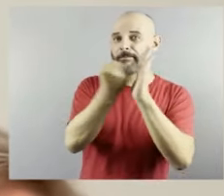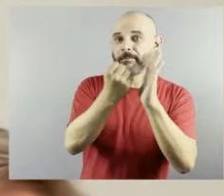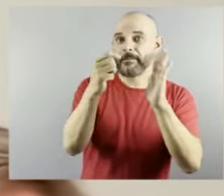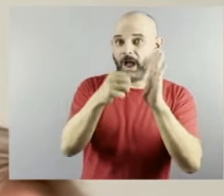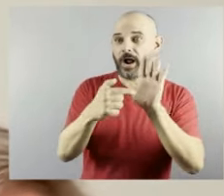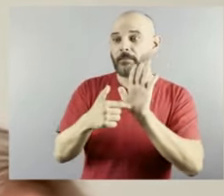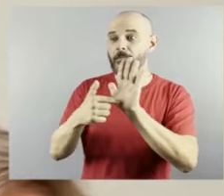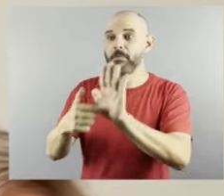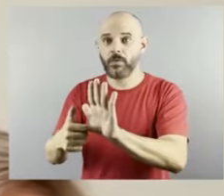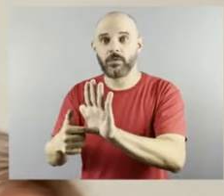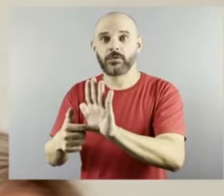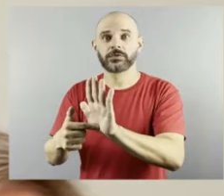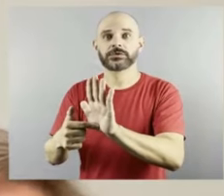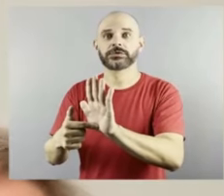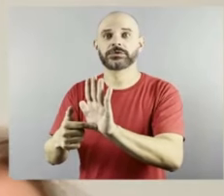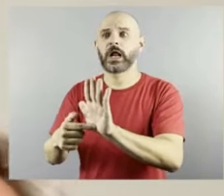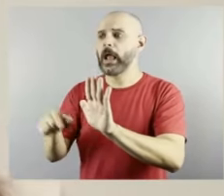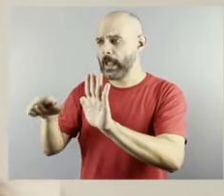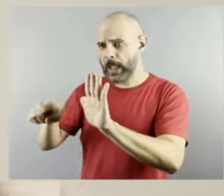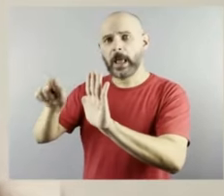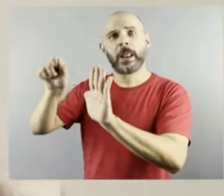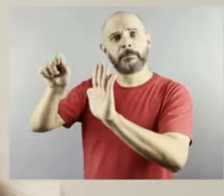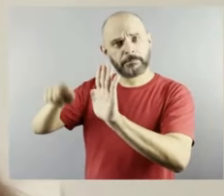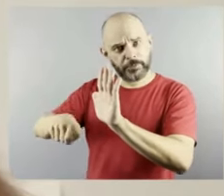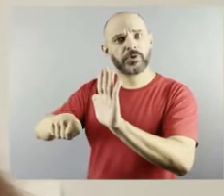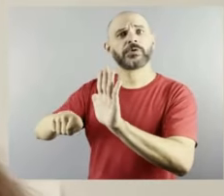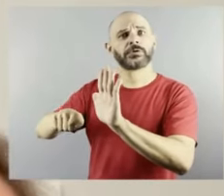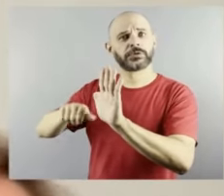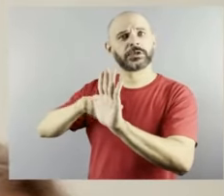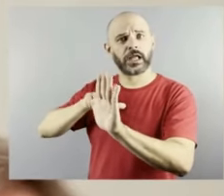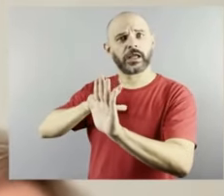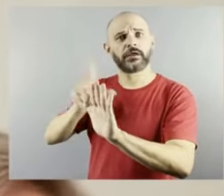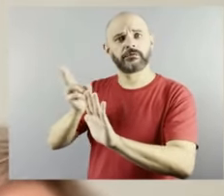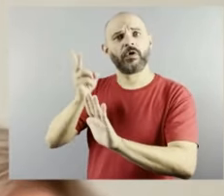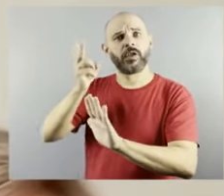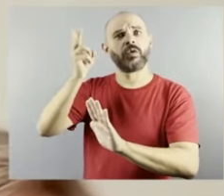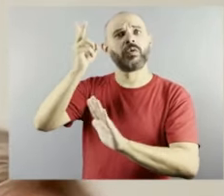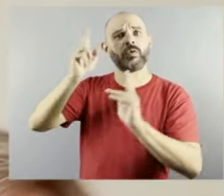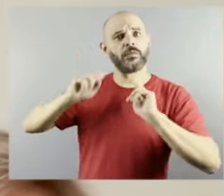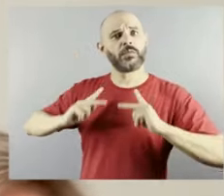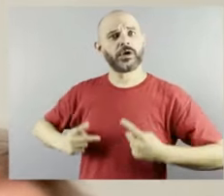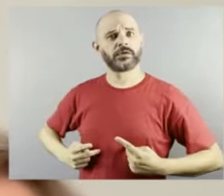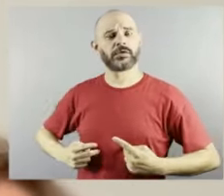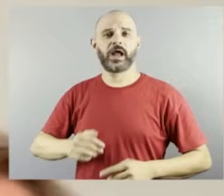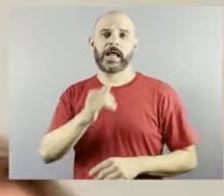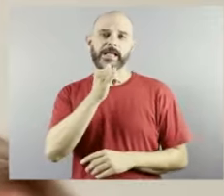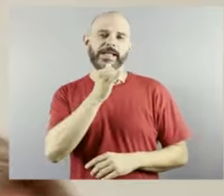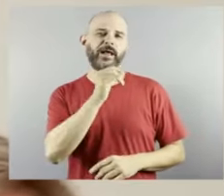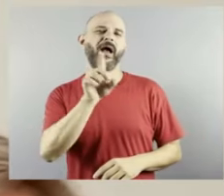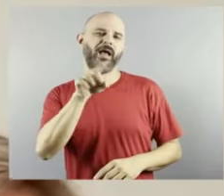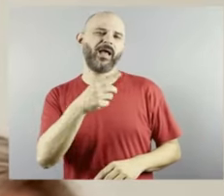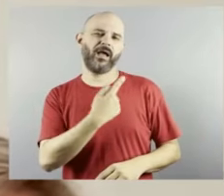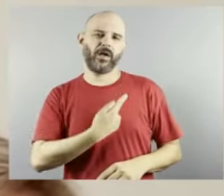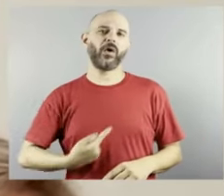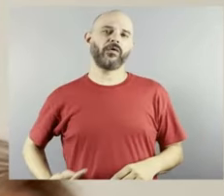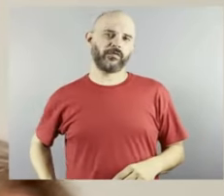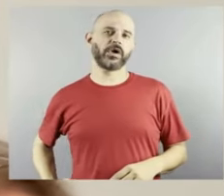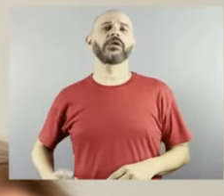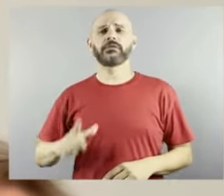valor humano porque quando é do governo obviamente é valorizado, mas quando é da empresa